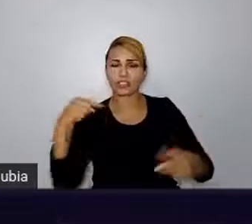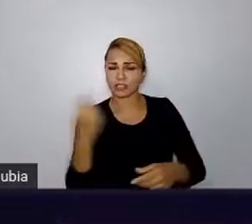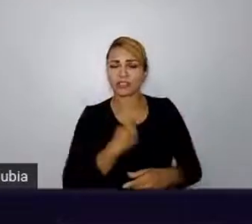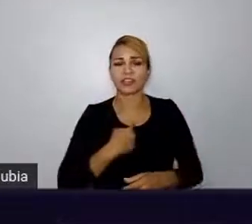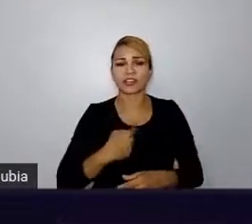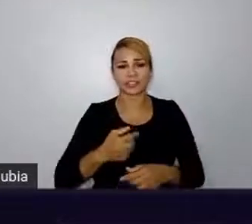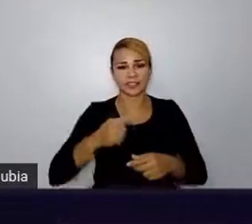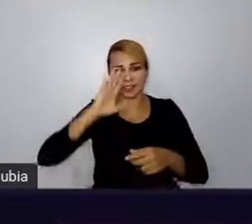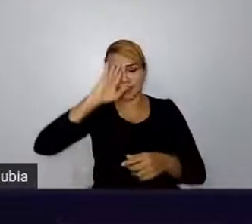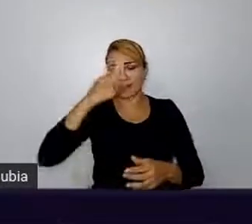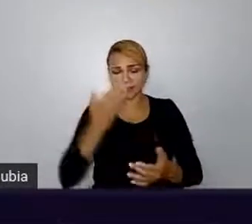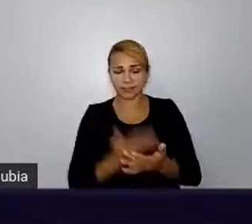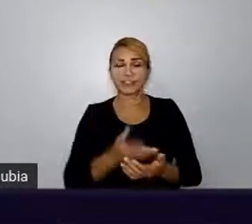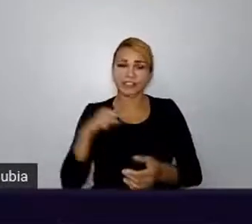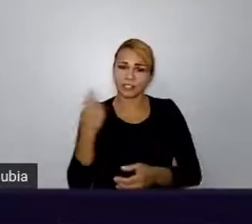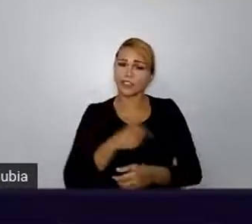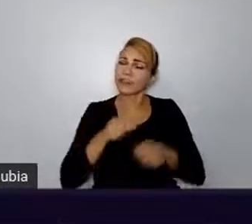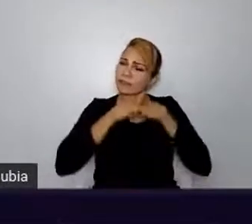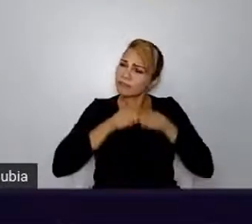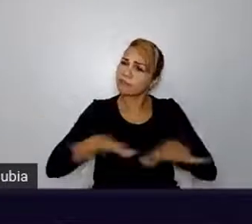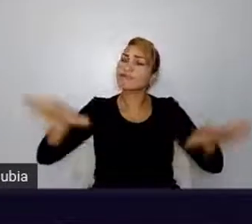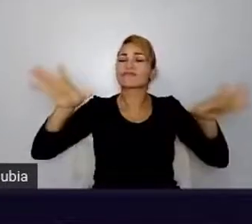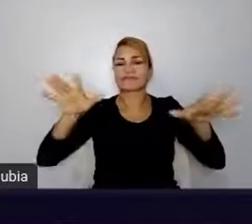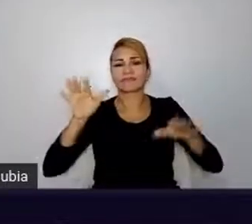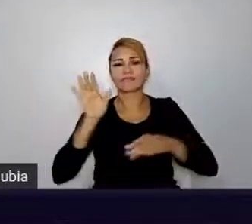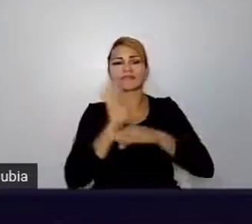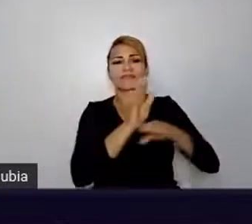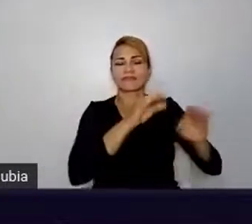propagando esse comportamento só do microfone, né?